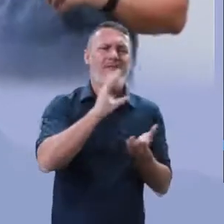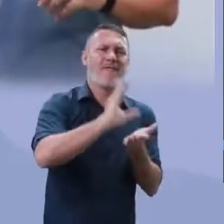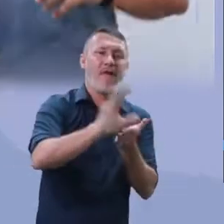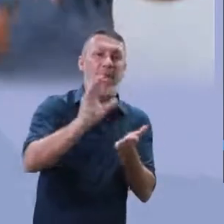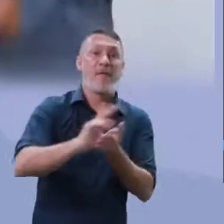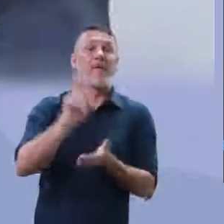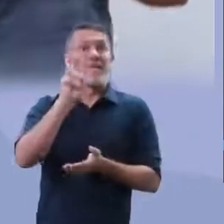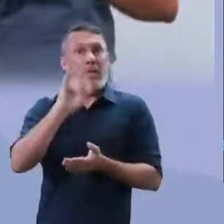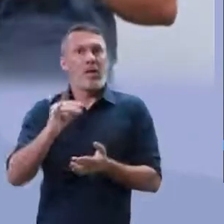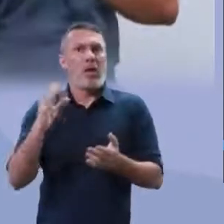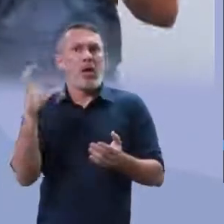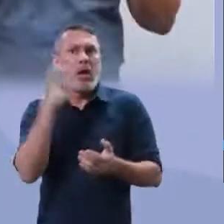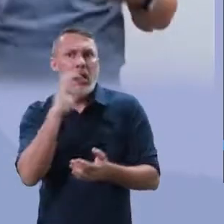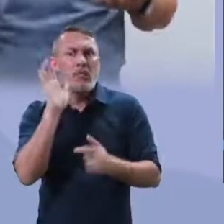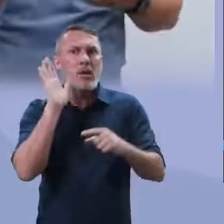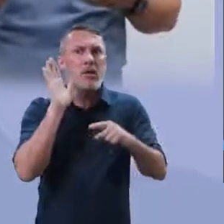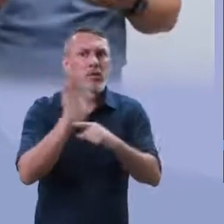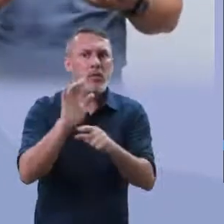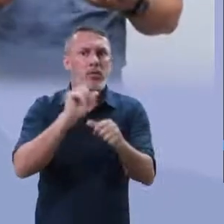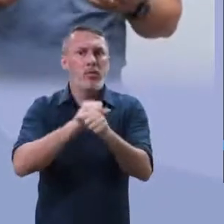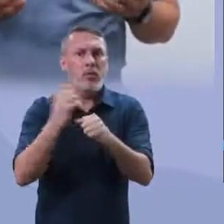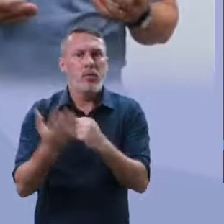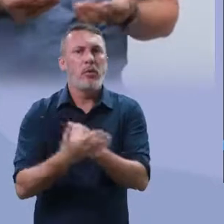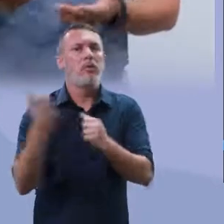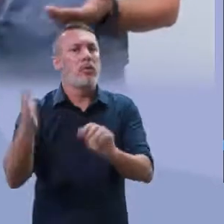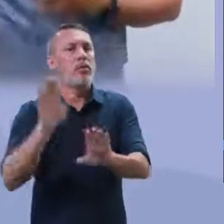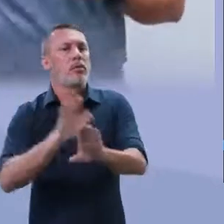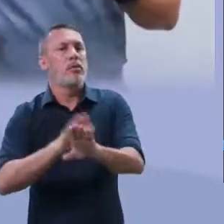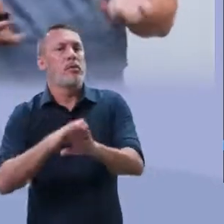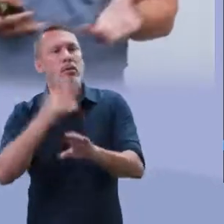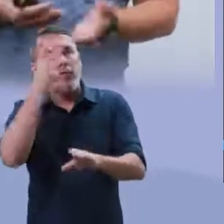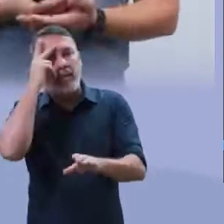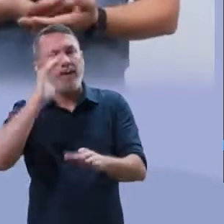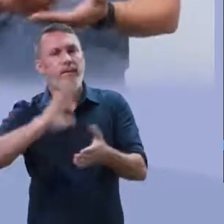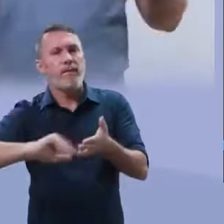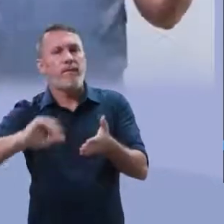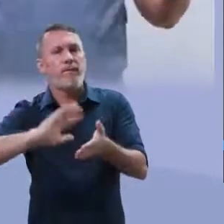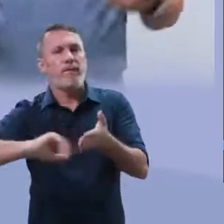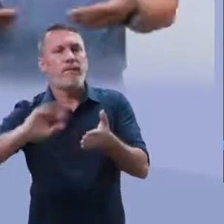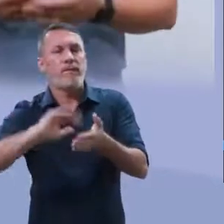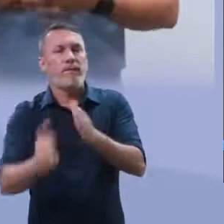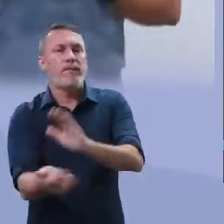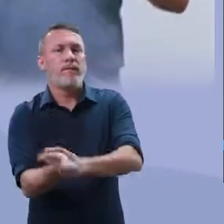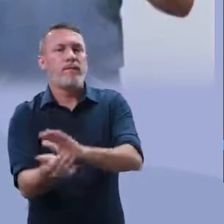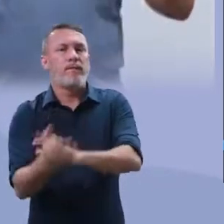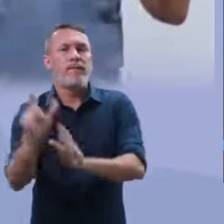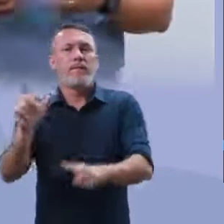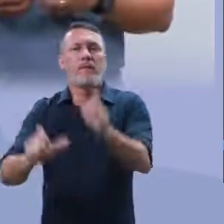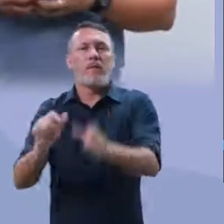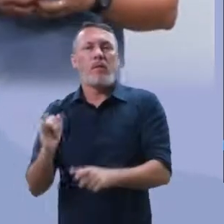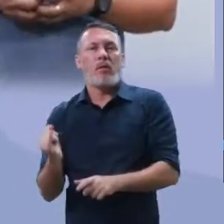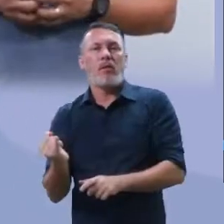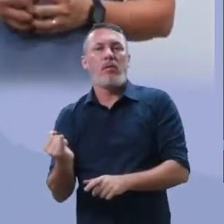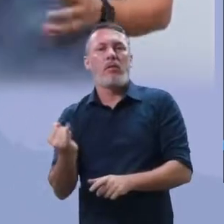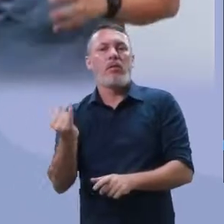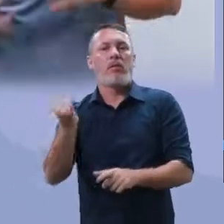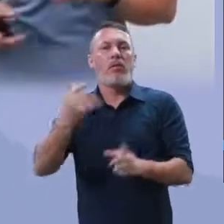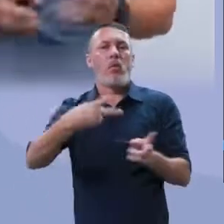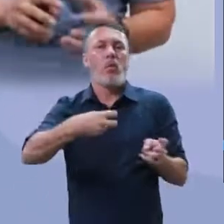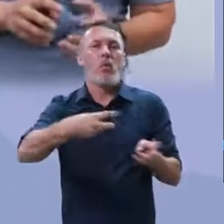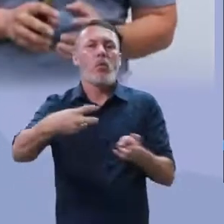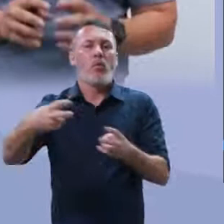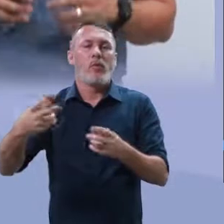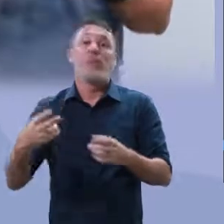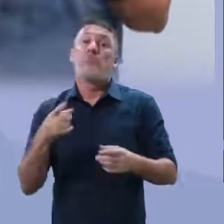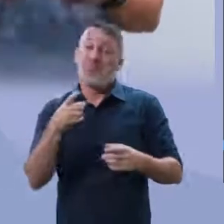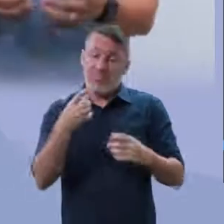solicitaram, olha, a questão da emergência, mas, infelizmente, esse dinheiro foi destinado a outros. então é